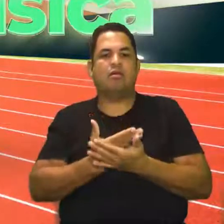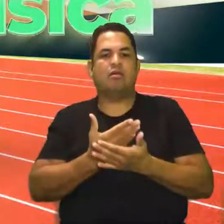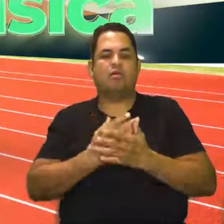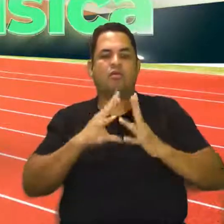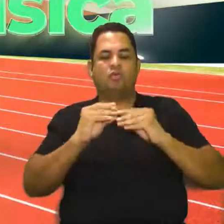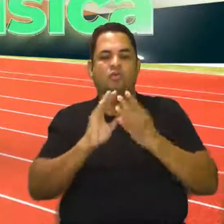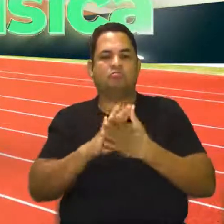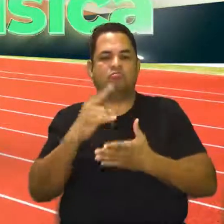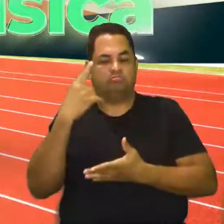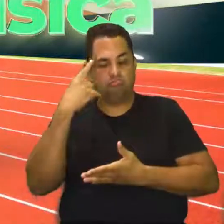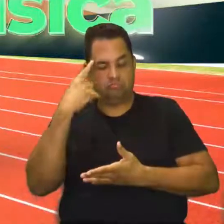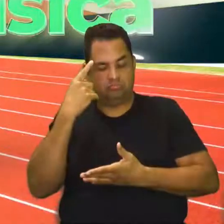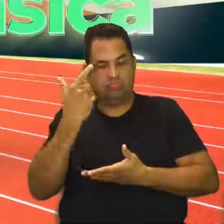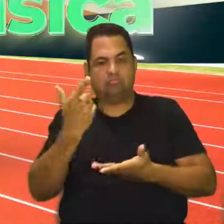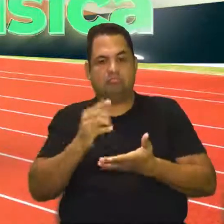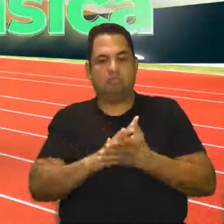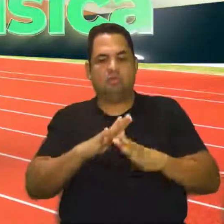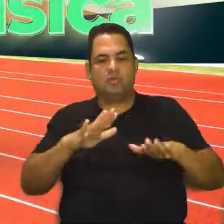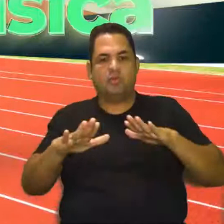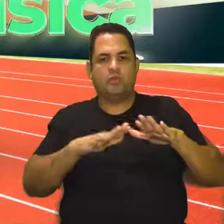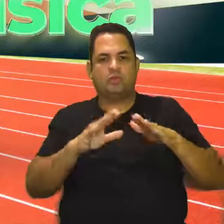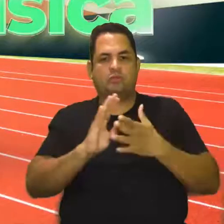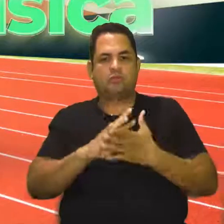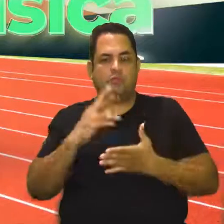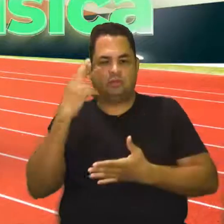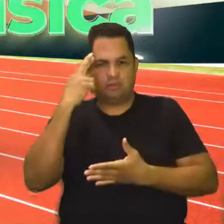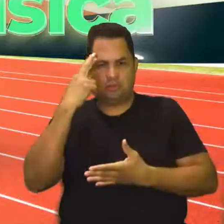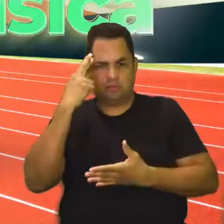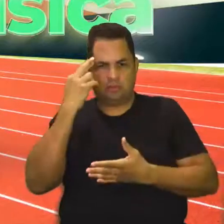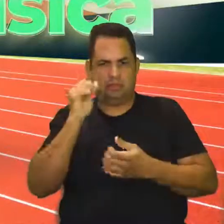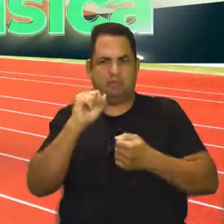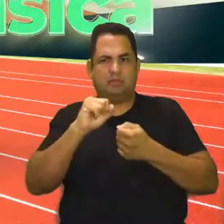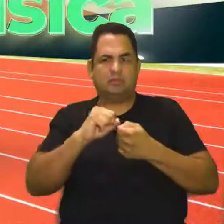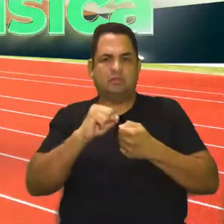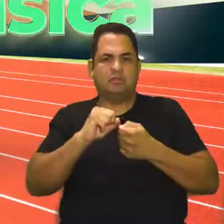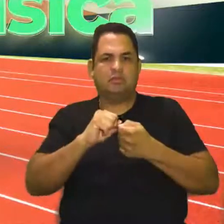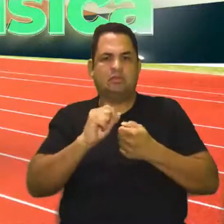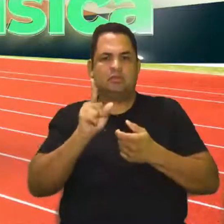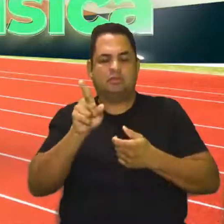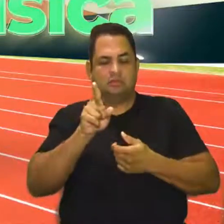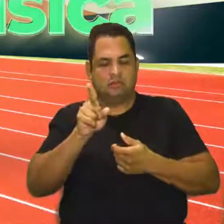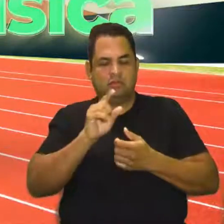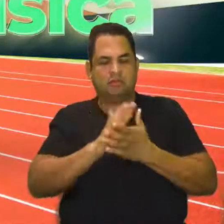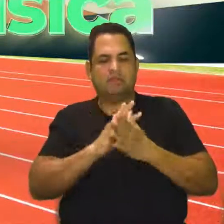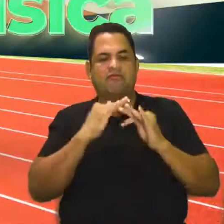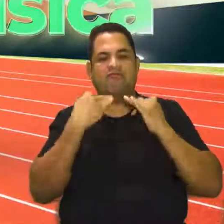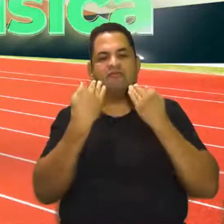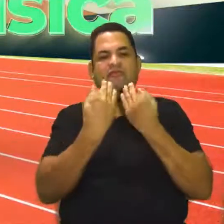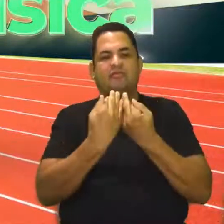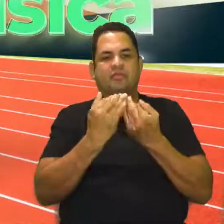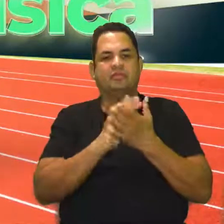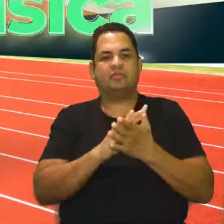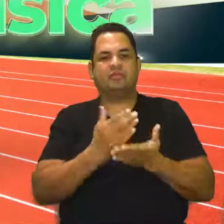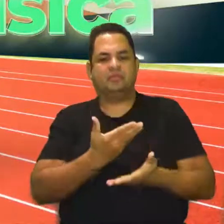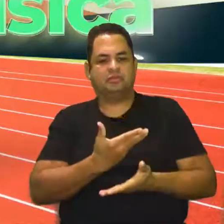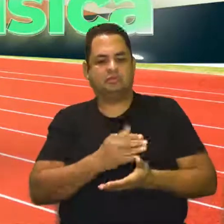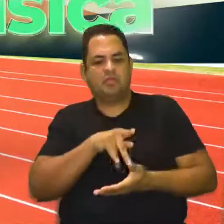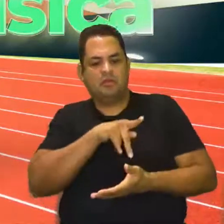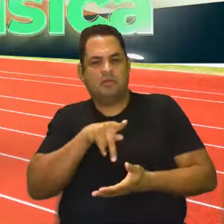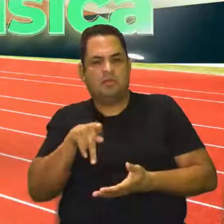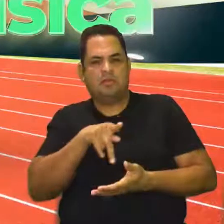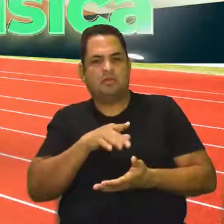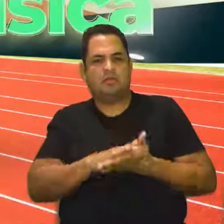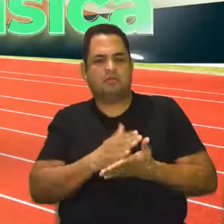Isso. Então, o nosso mexe-se hoje é uma reflexão. E você vai fazer com você, com a sua família, com seu professor,